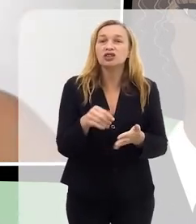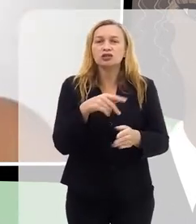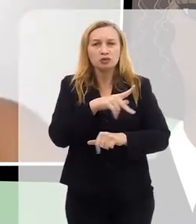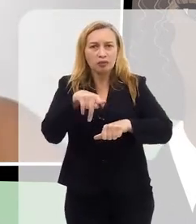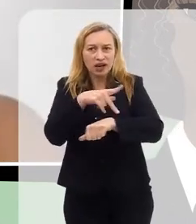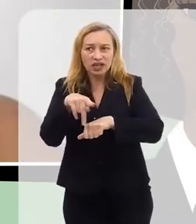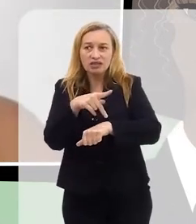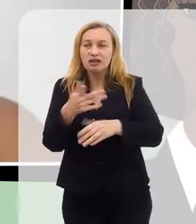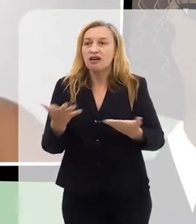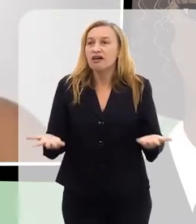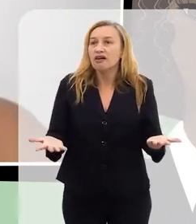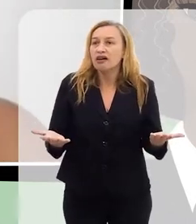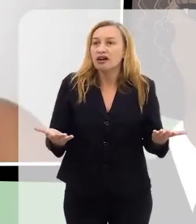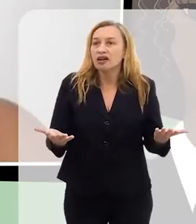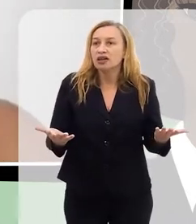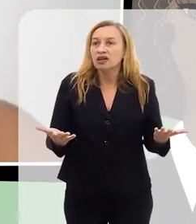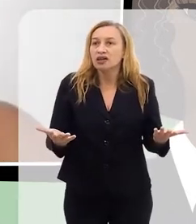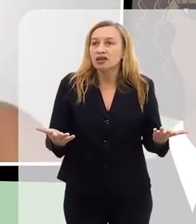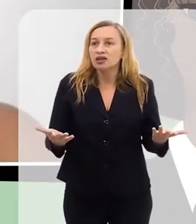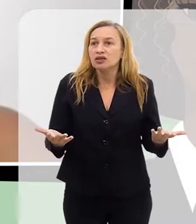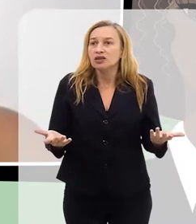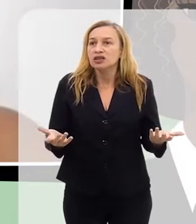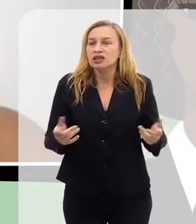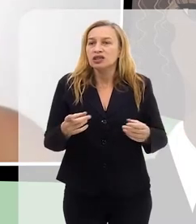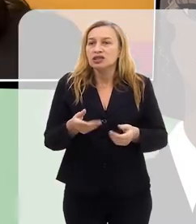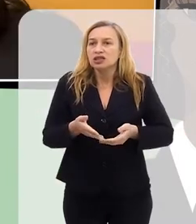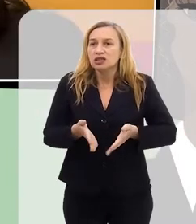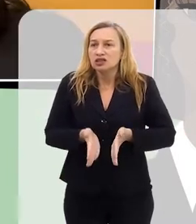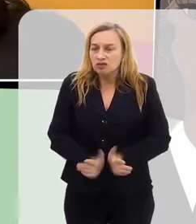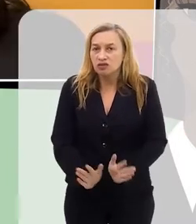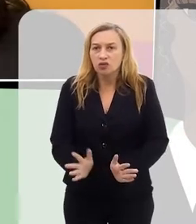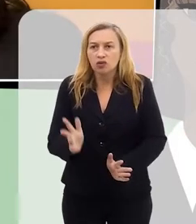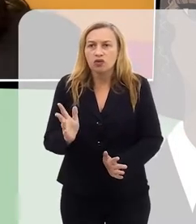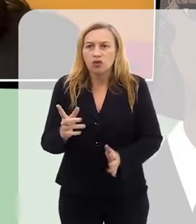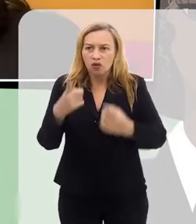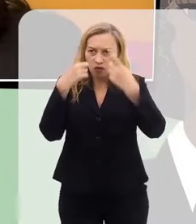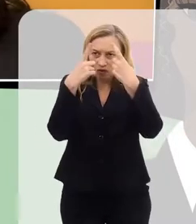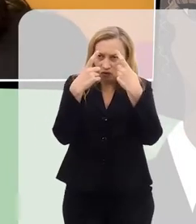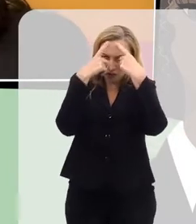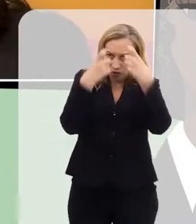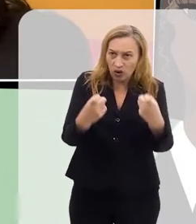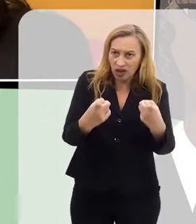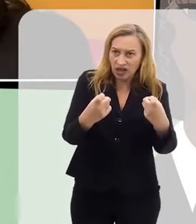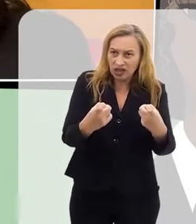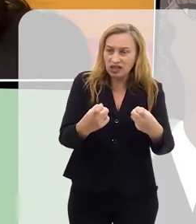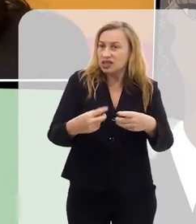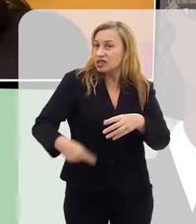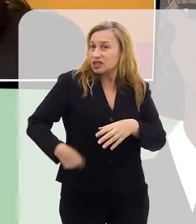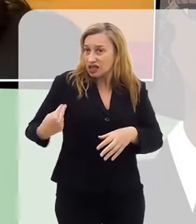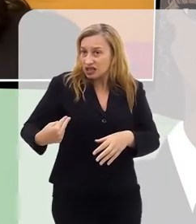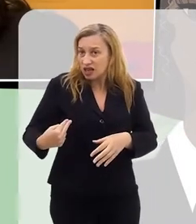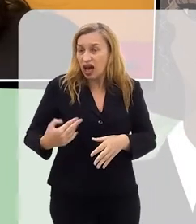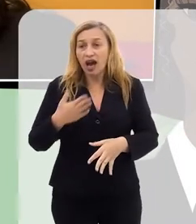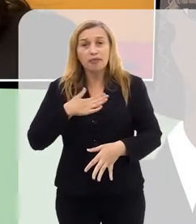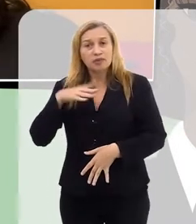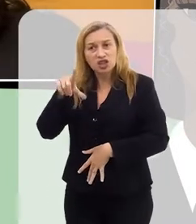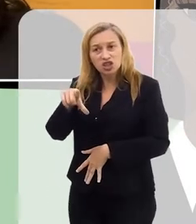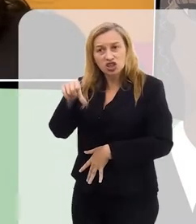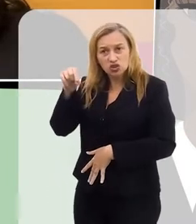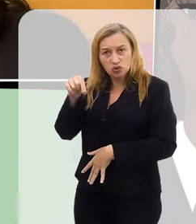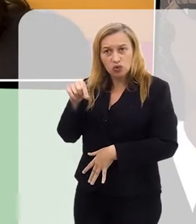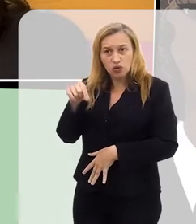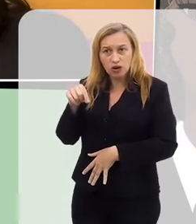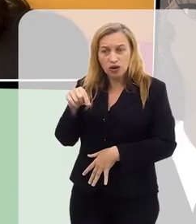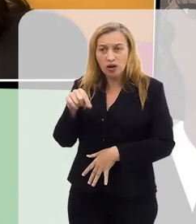nosso país, a gente tem muito parto violento que vem de cesárea. Inclusive, a minha opção por